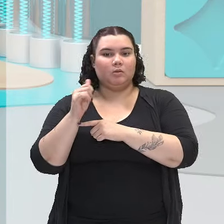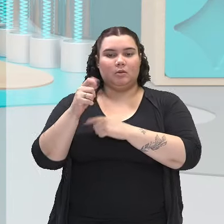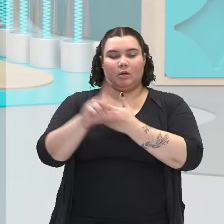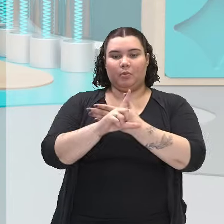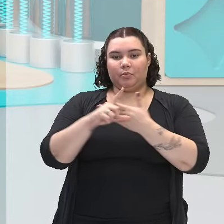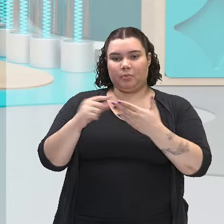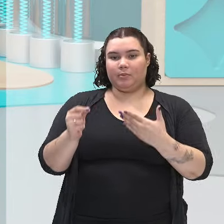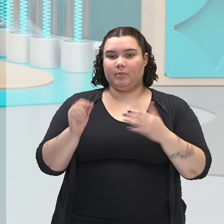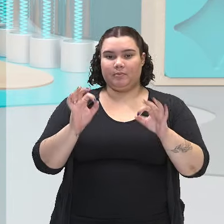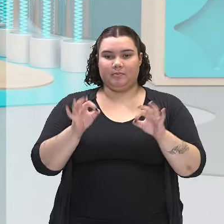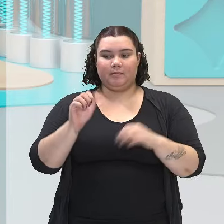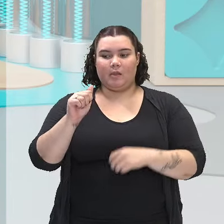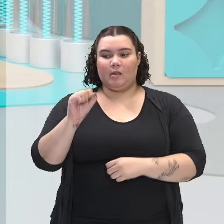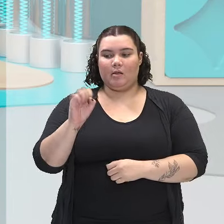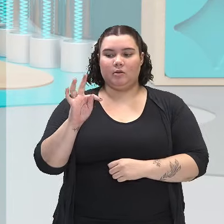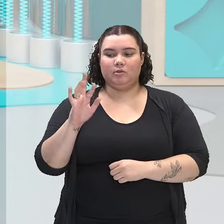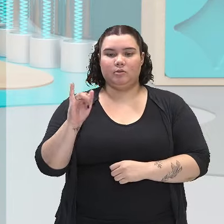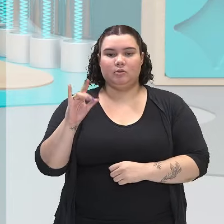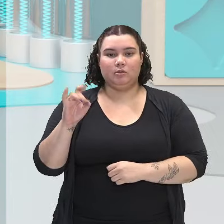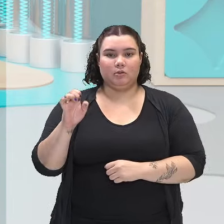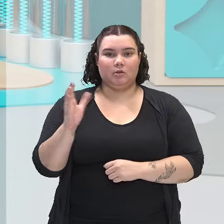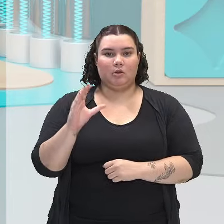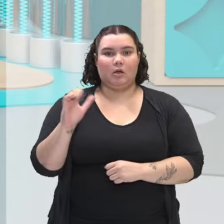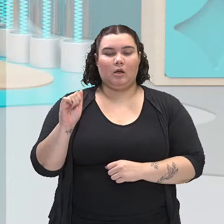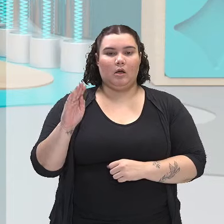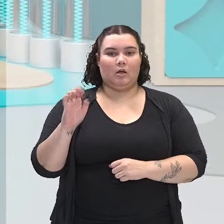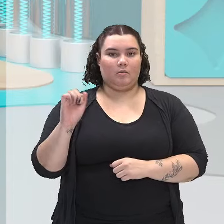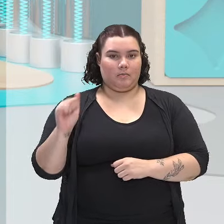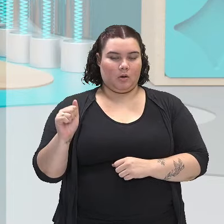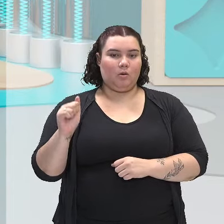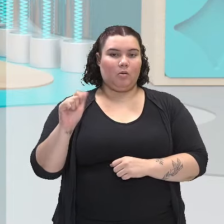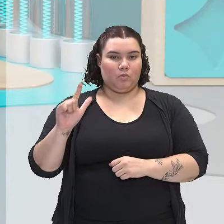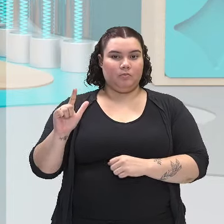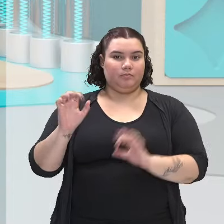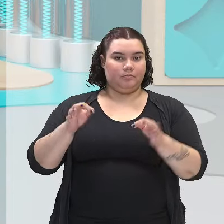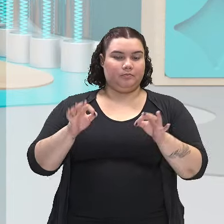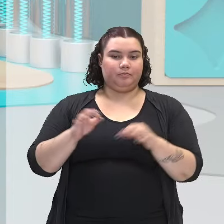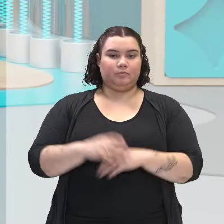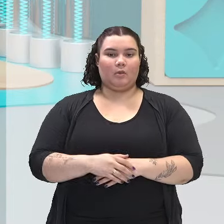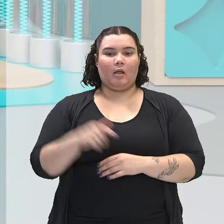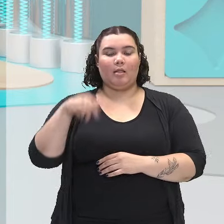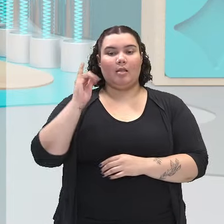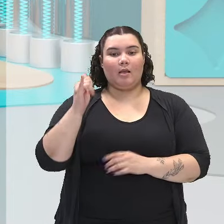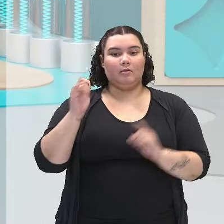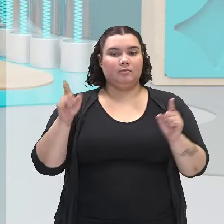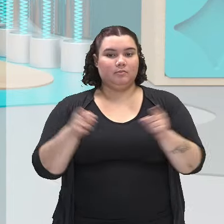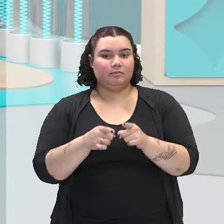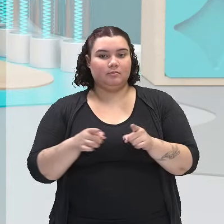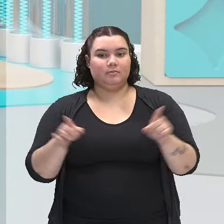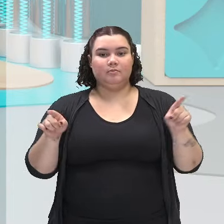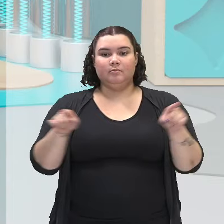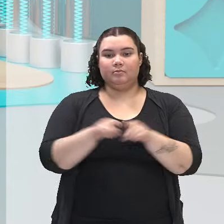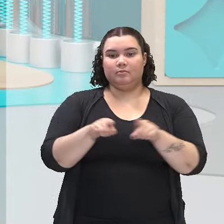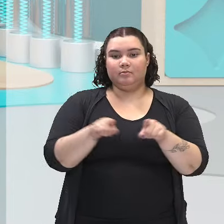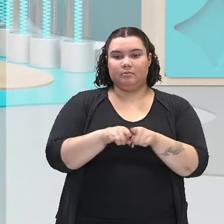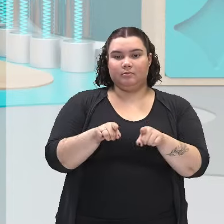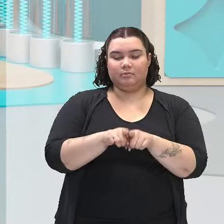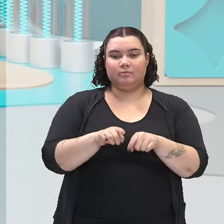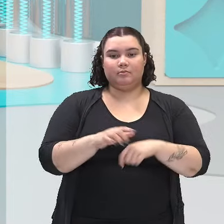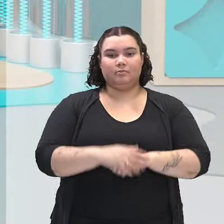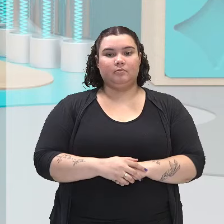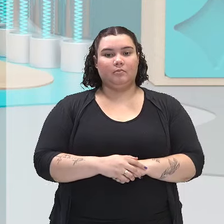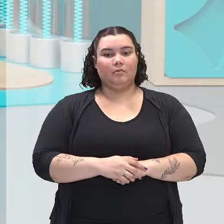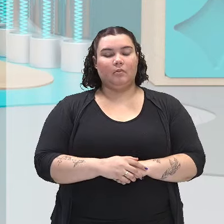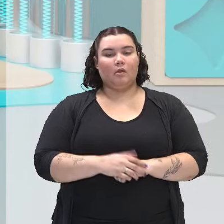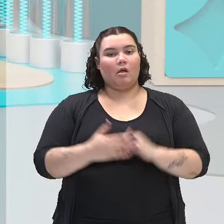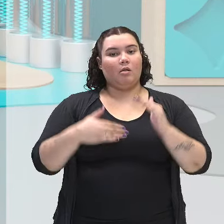Cabral, né? Essa reflexão e essa narração mais curta. Assim como nós vamos ainda